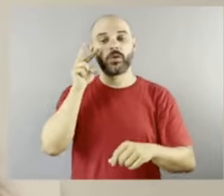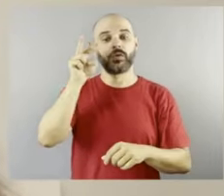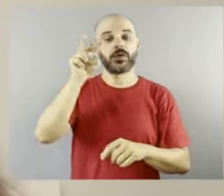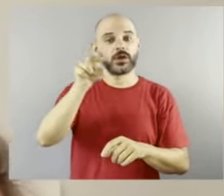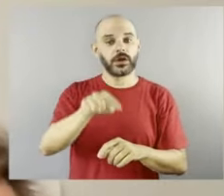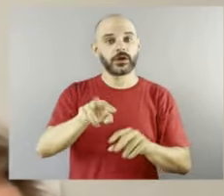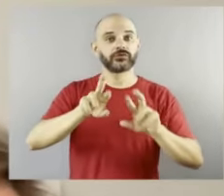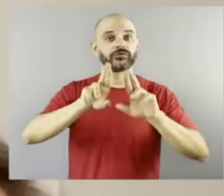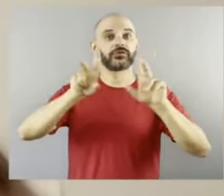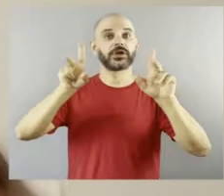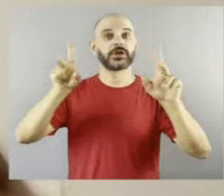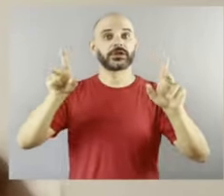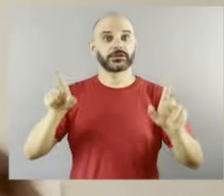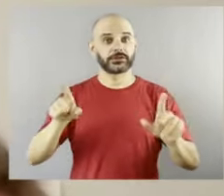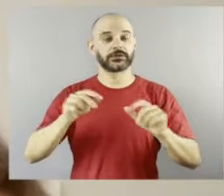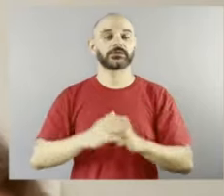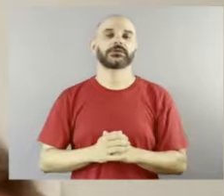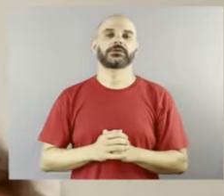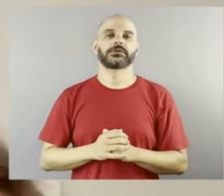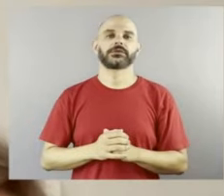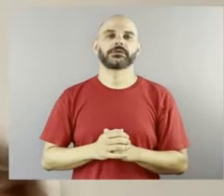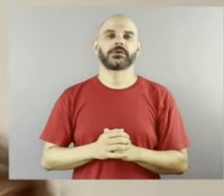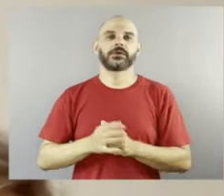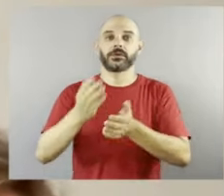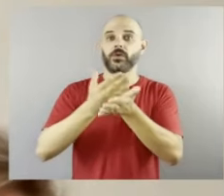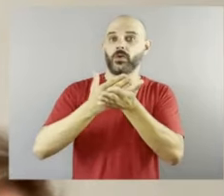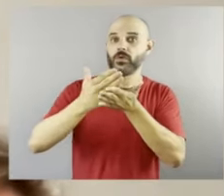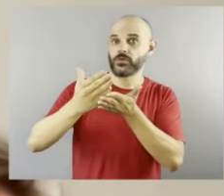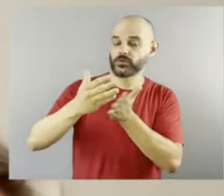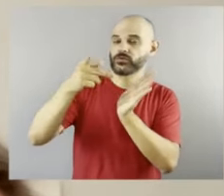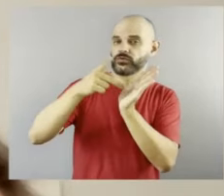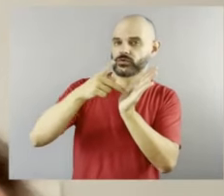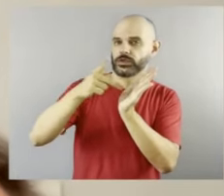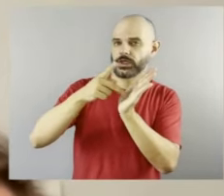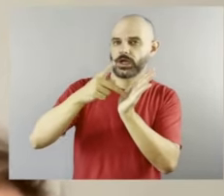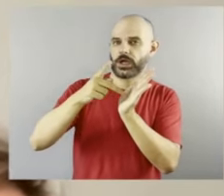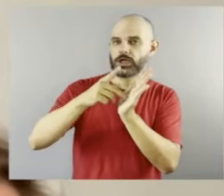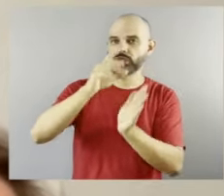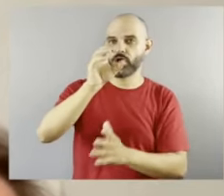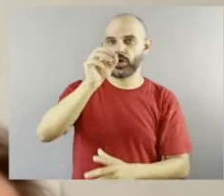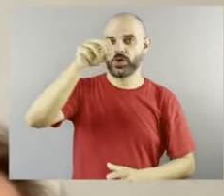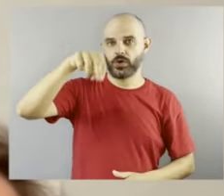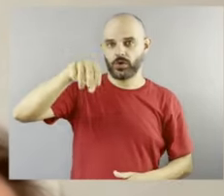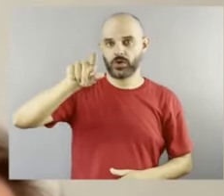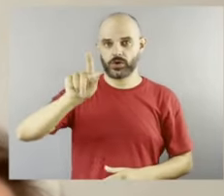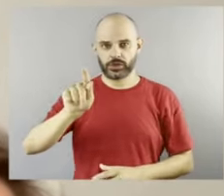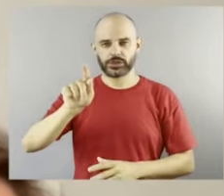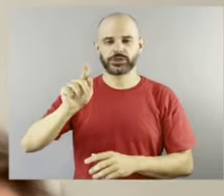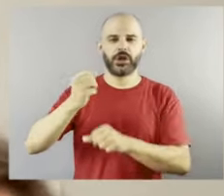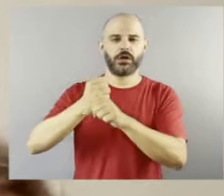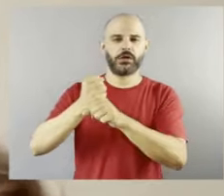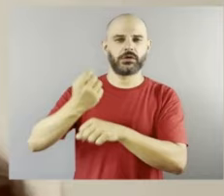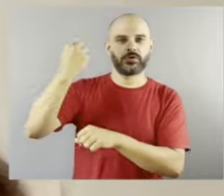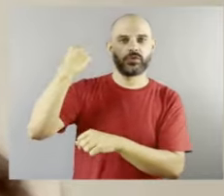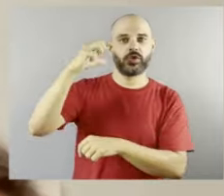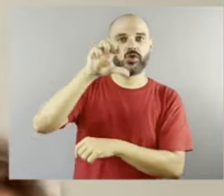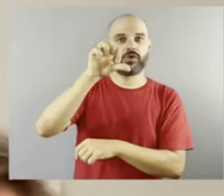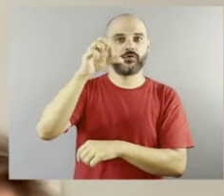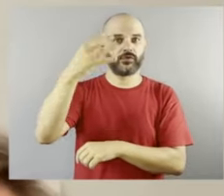você... Principalmente quando nós começamos, de fato, com a ONG, lá em 94,